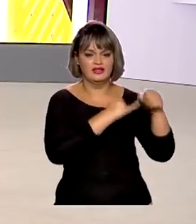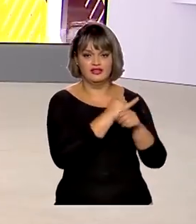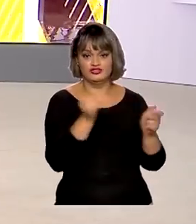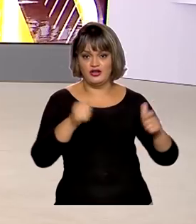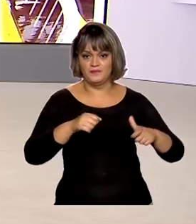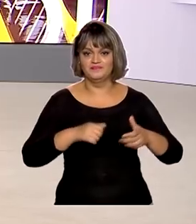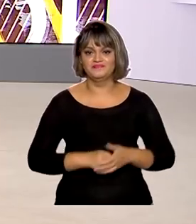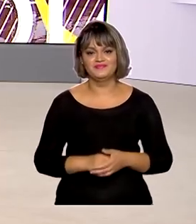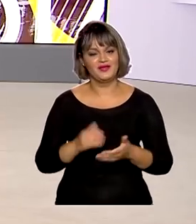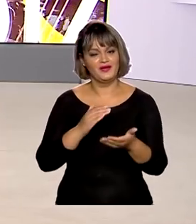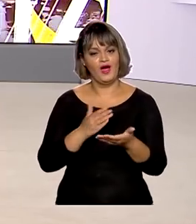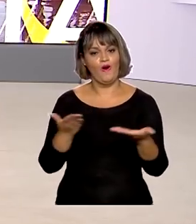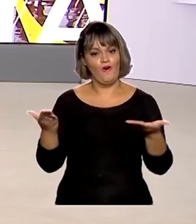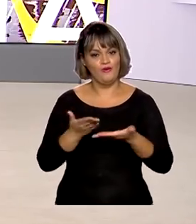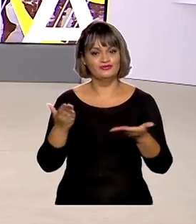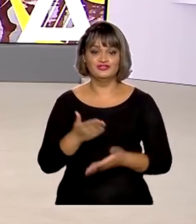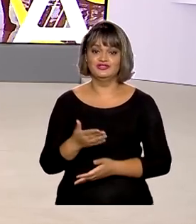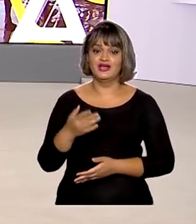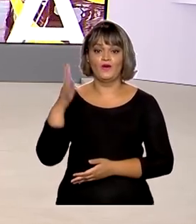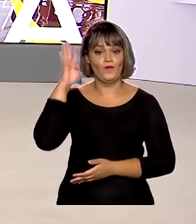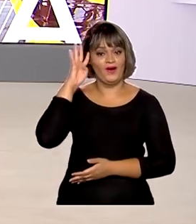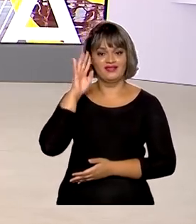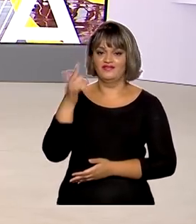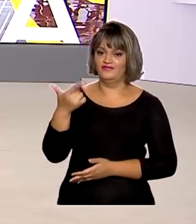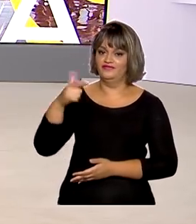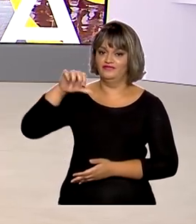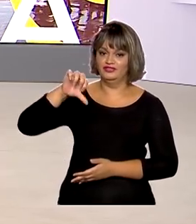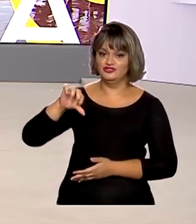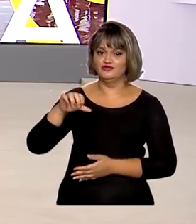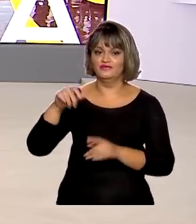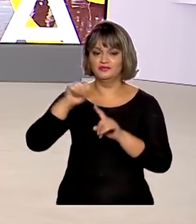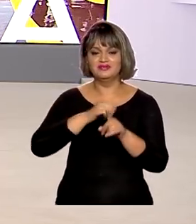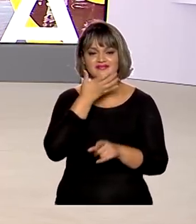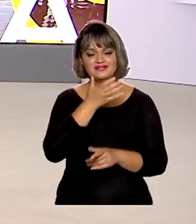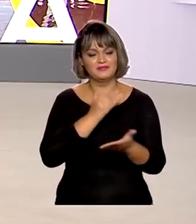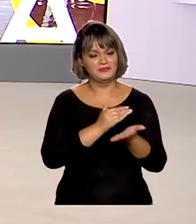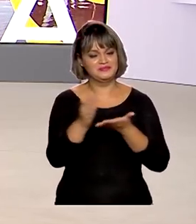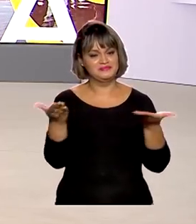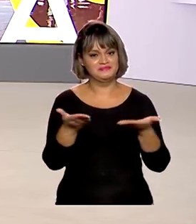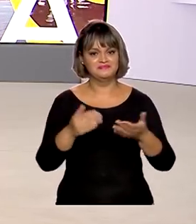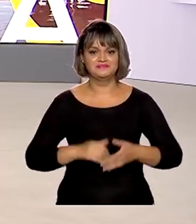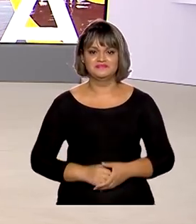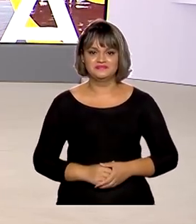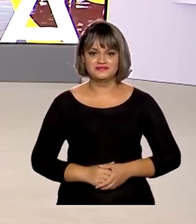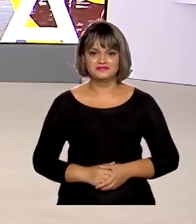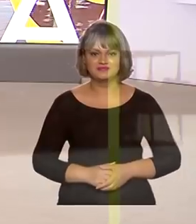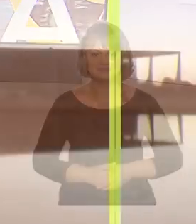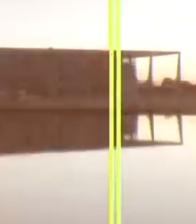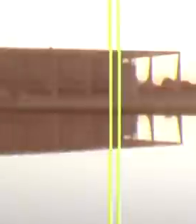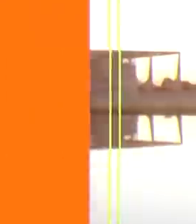O Brasil em dia desta quarta-feira, 29 de dezembro, já está no ar.